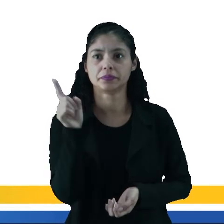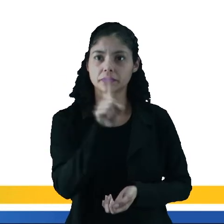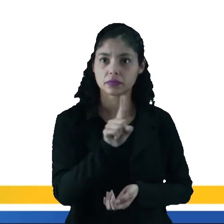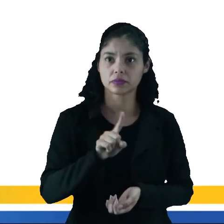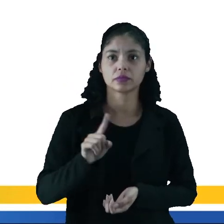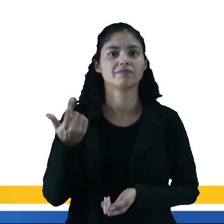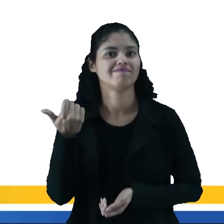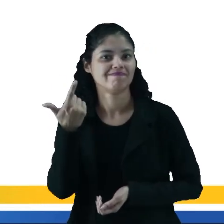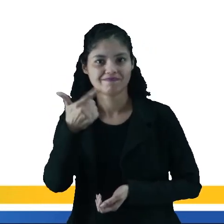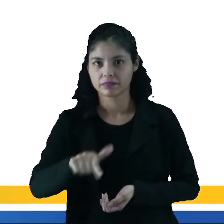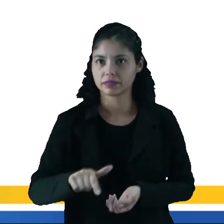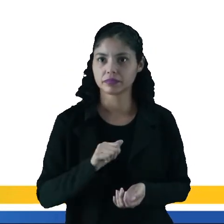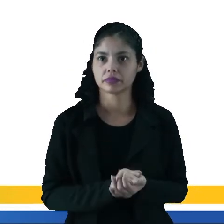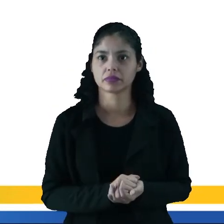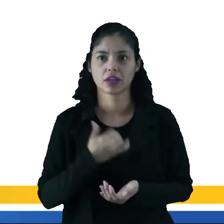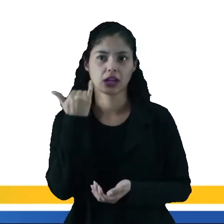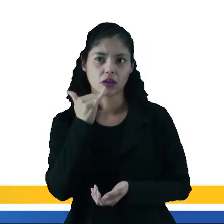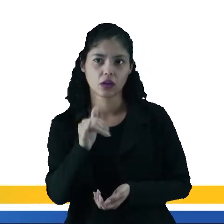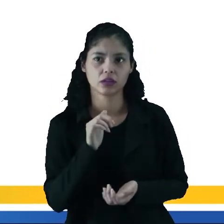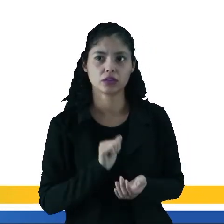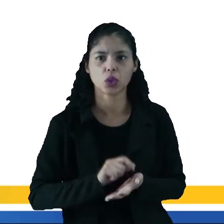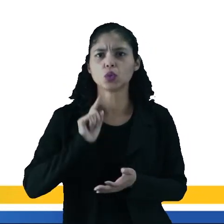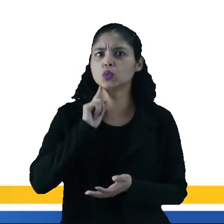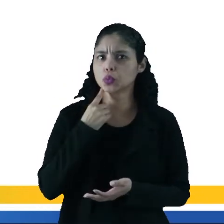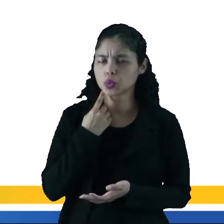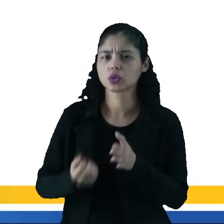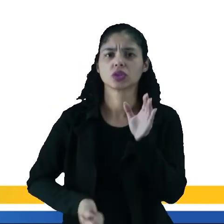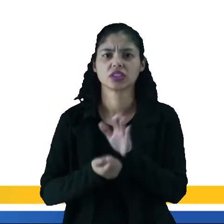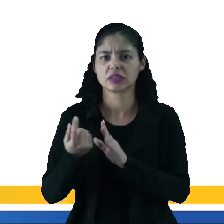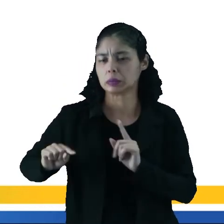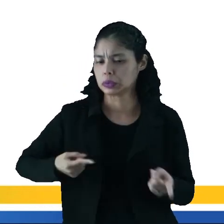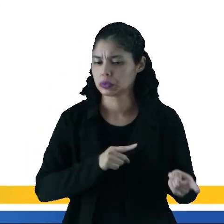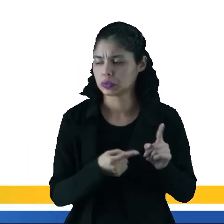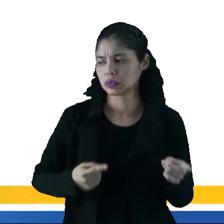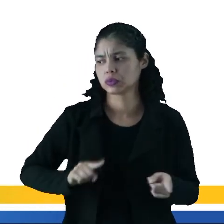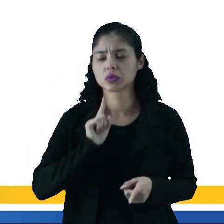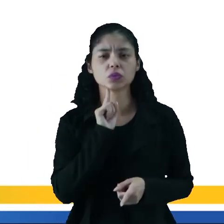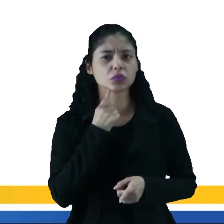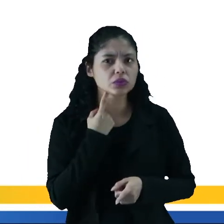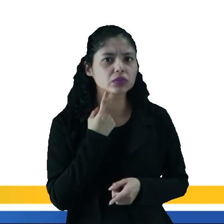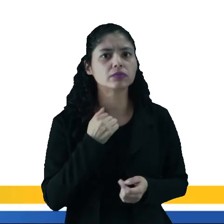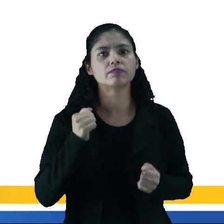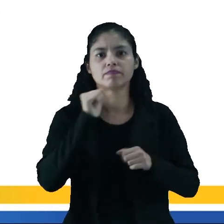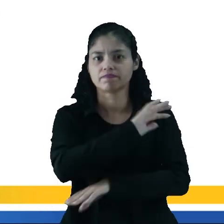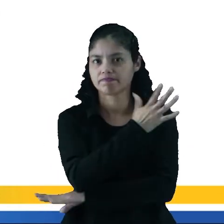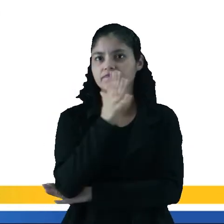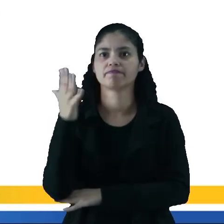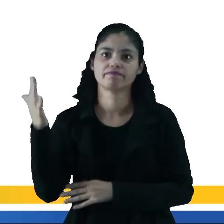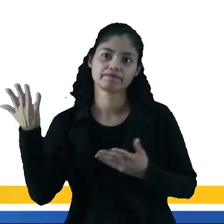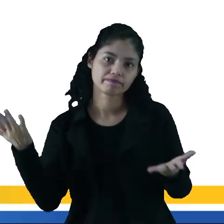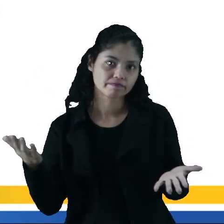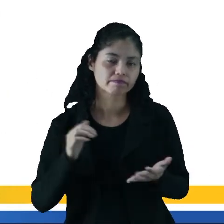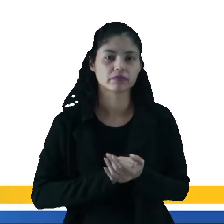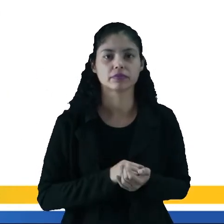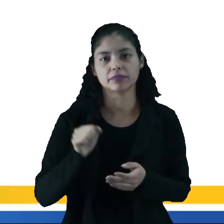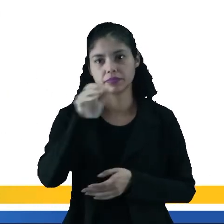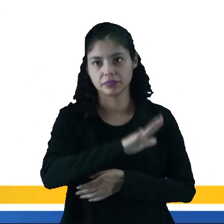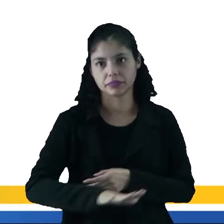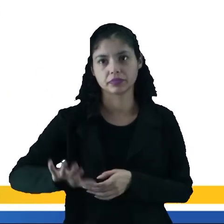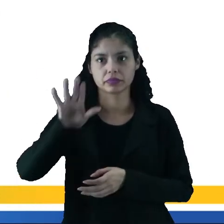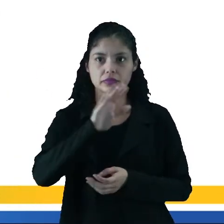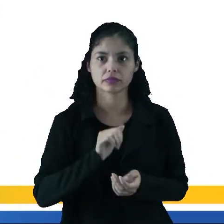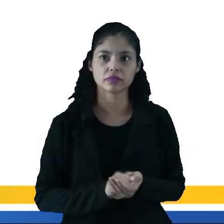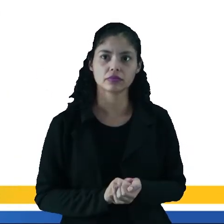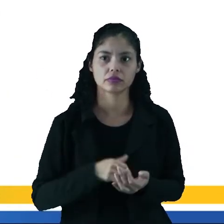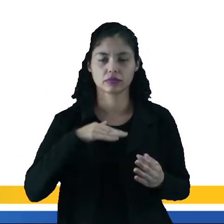são aquelas que a gente pode dizer que as energias sujas, que provocam poluição ao meio ambiente, de um modo geral,